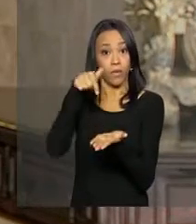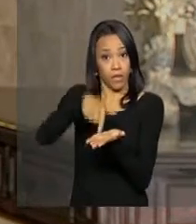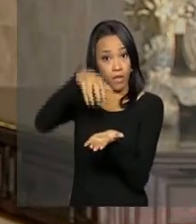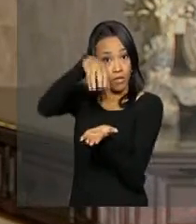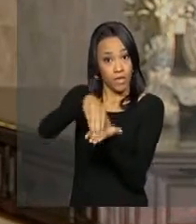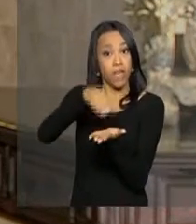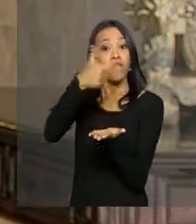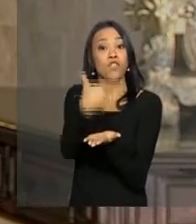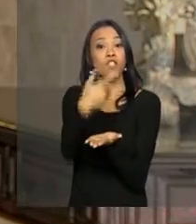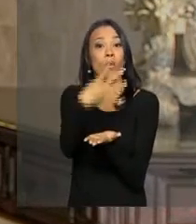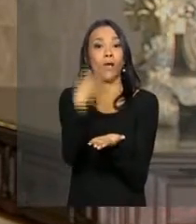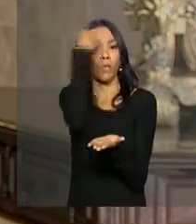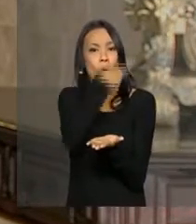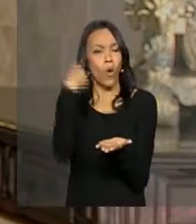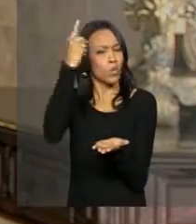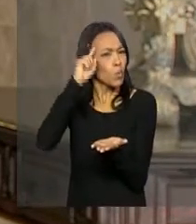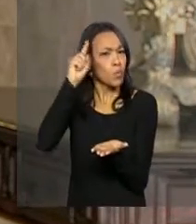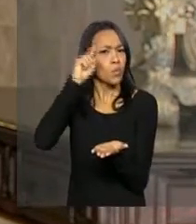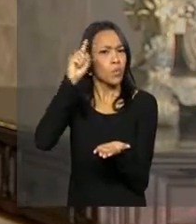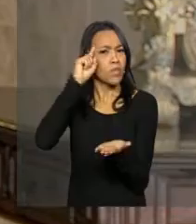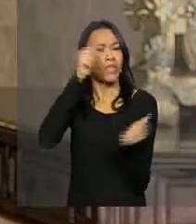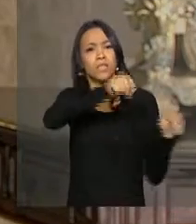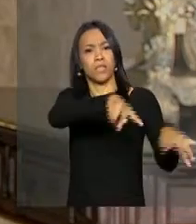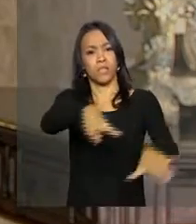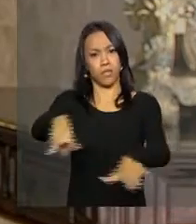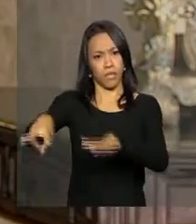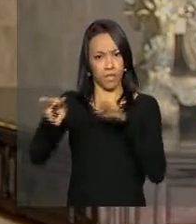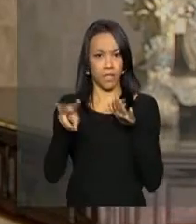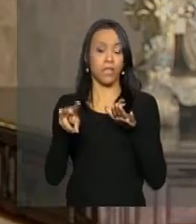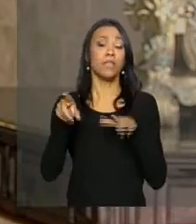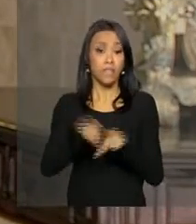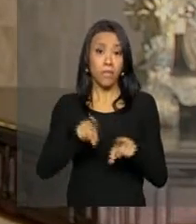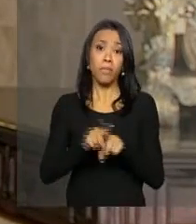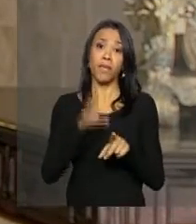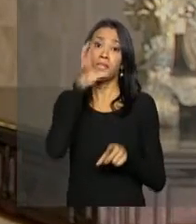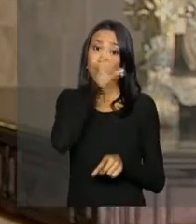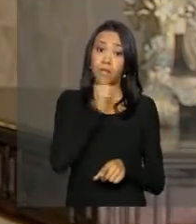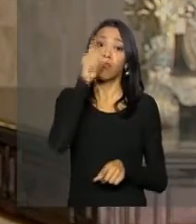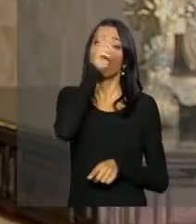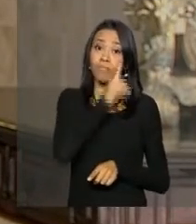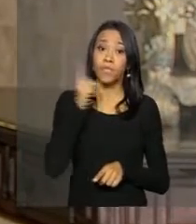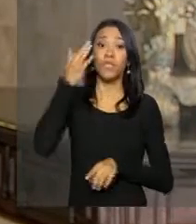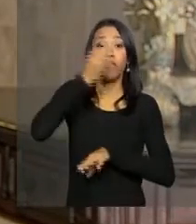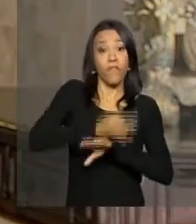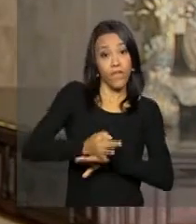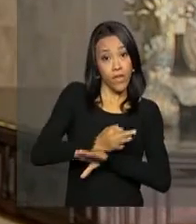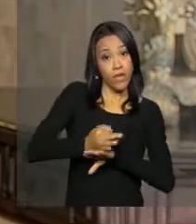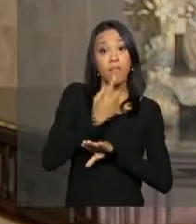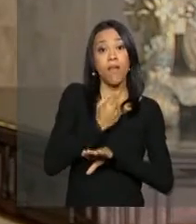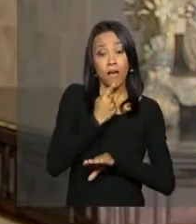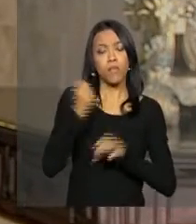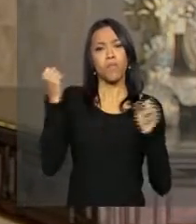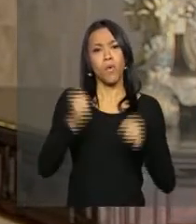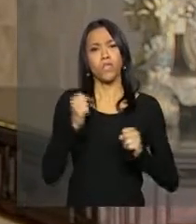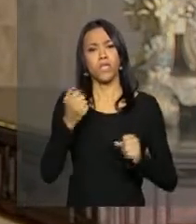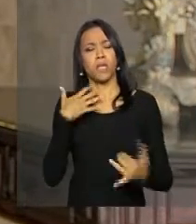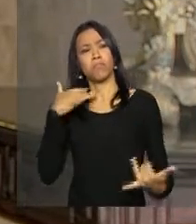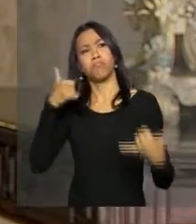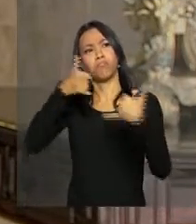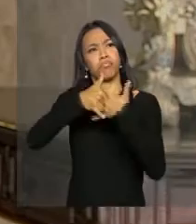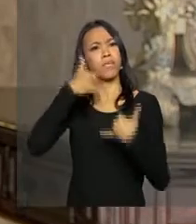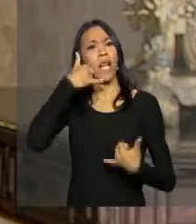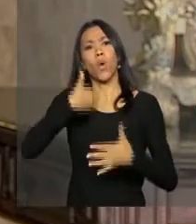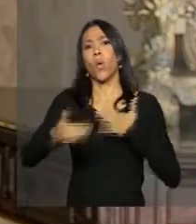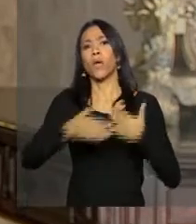24 horas por dia, todos os dias da semana, inclusive finais de semana e feriados, e pode ser acionado de qualquer